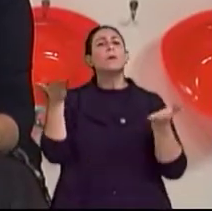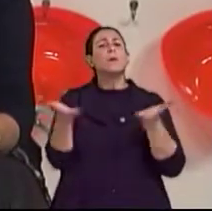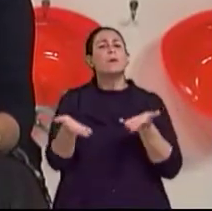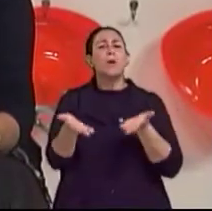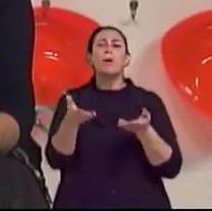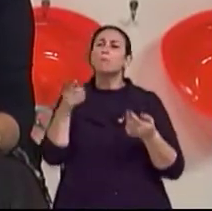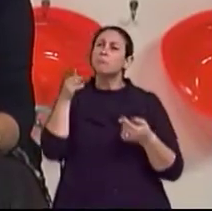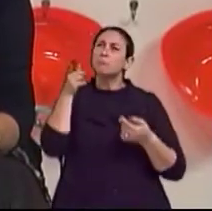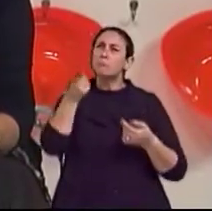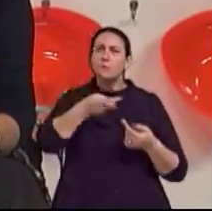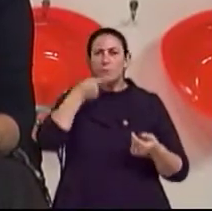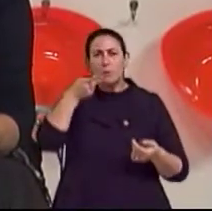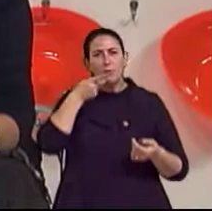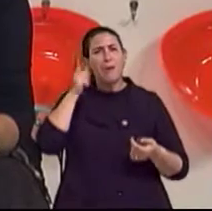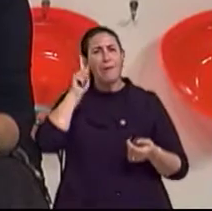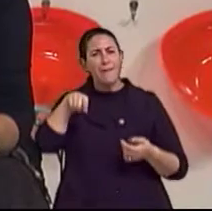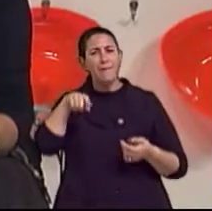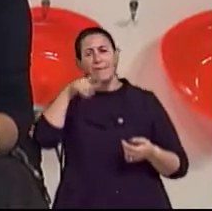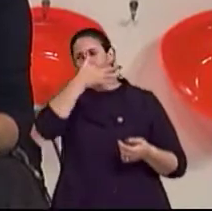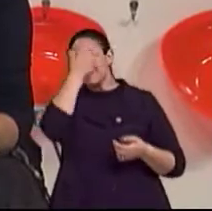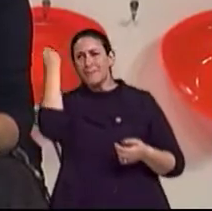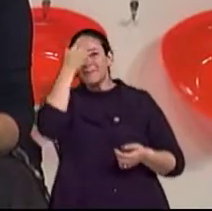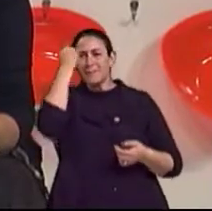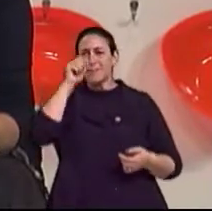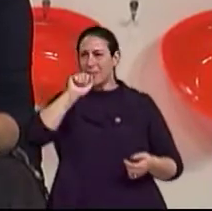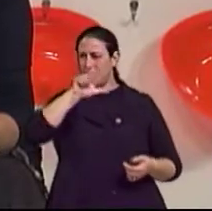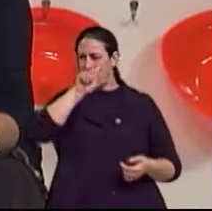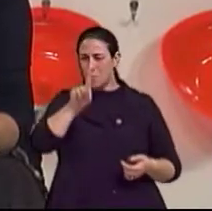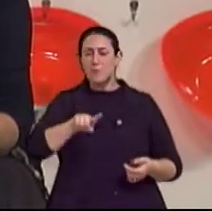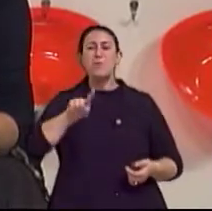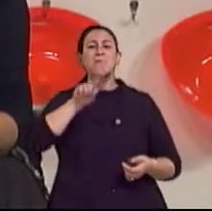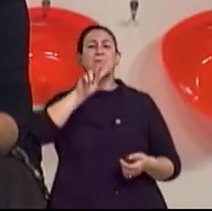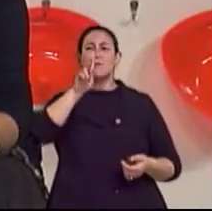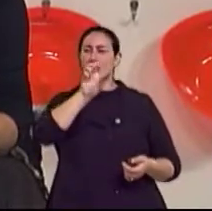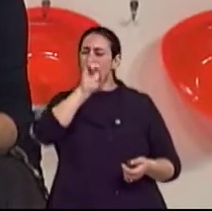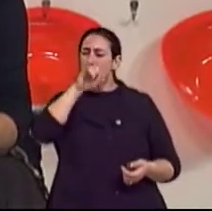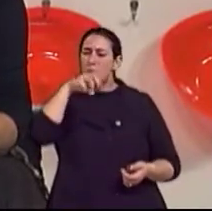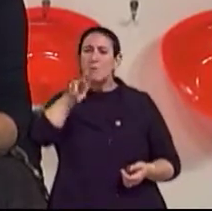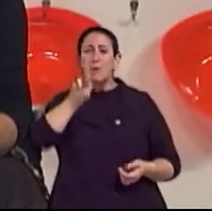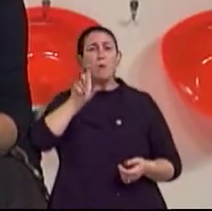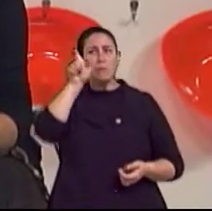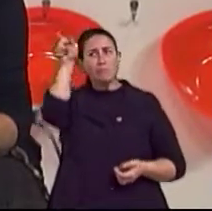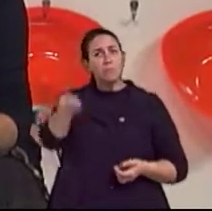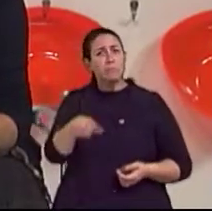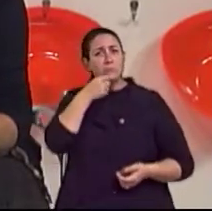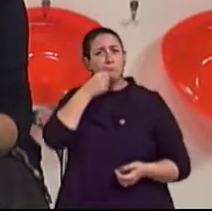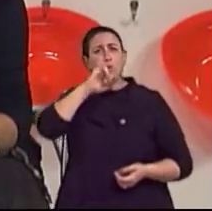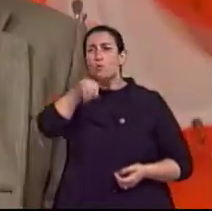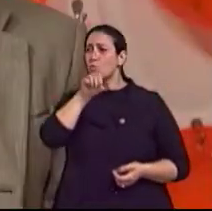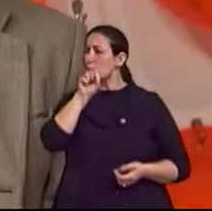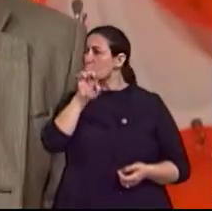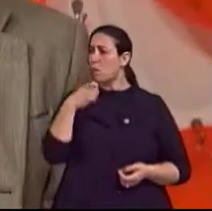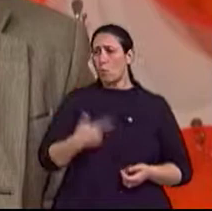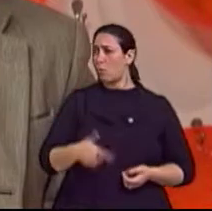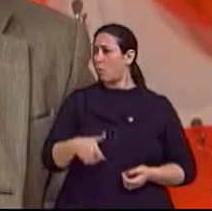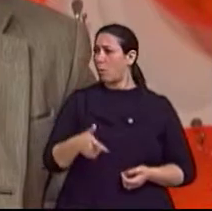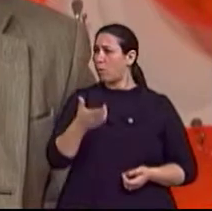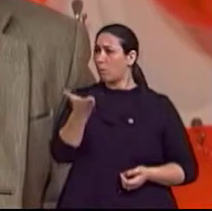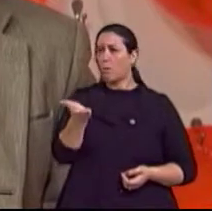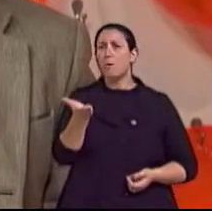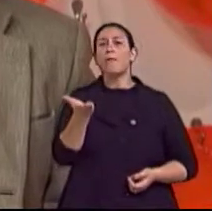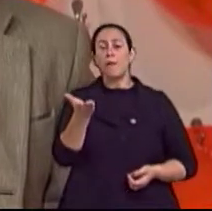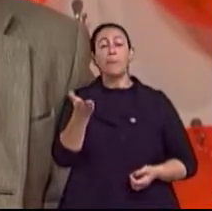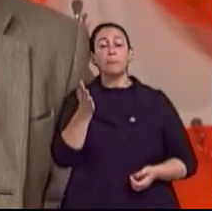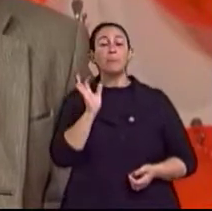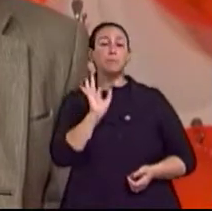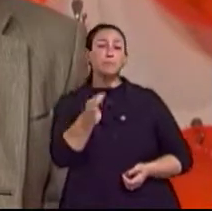que fala em Alzheimer, e na realidade, ele não tem Alzheimer, esse senhor. Perfeito, ele não tem